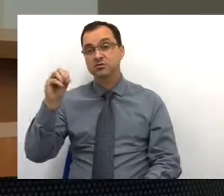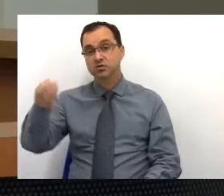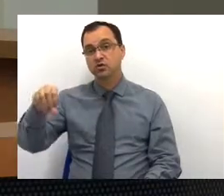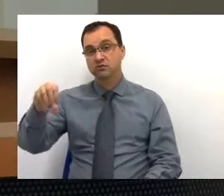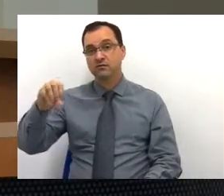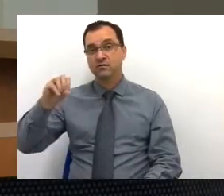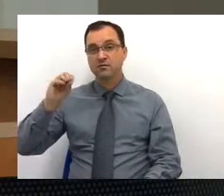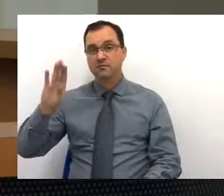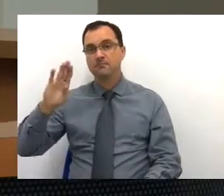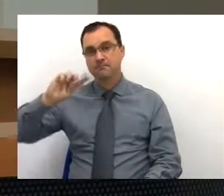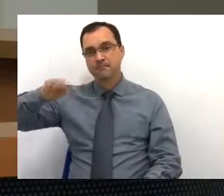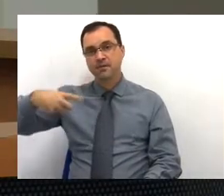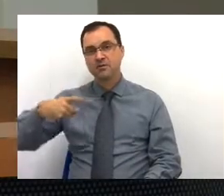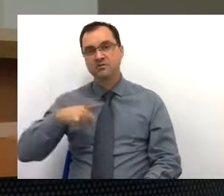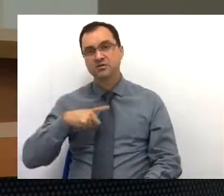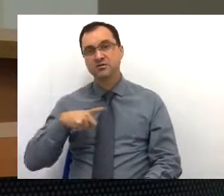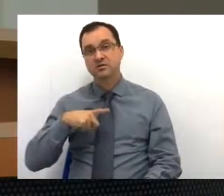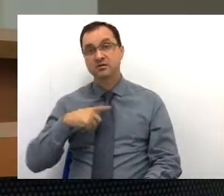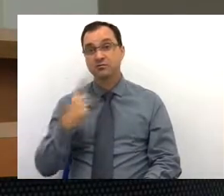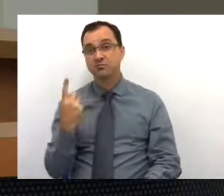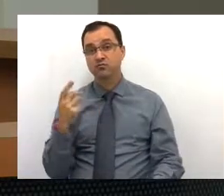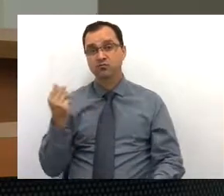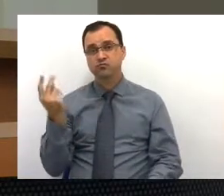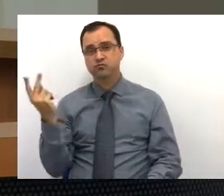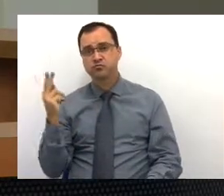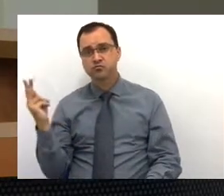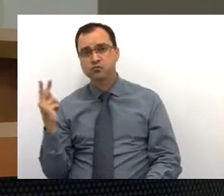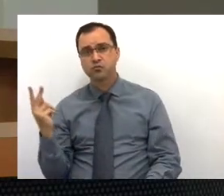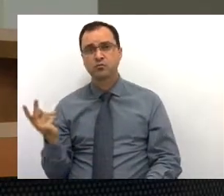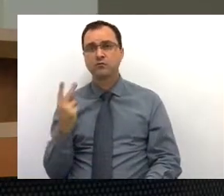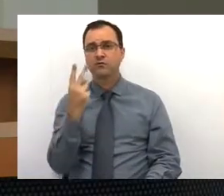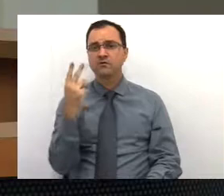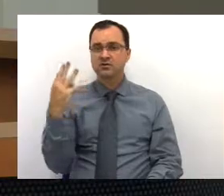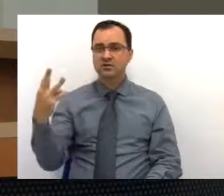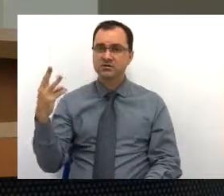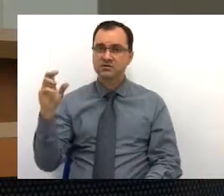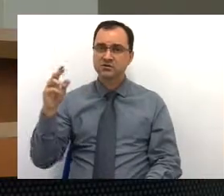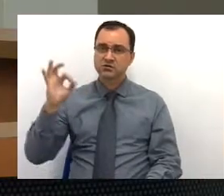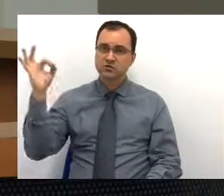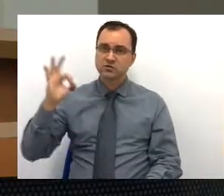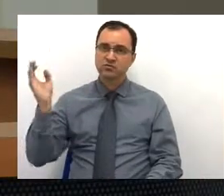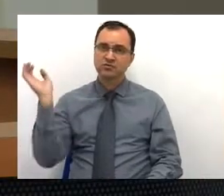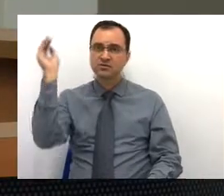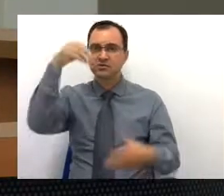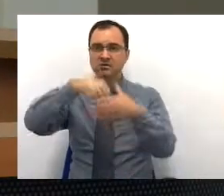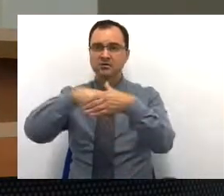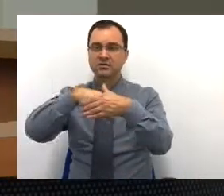milhões, ou seja, já temos um valor proporcional a 23% dentro do orçamento.